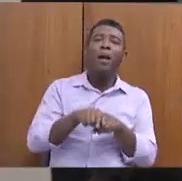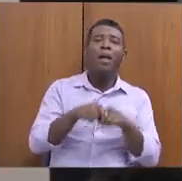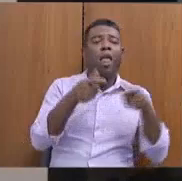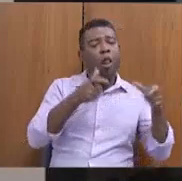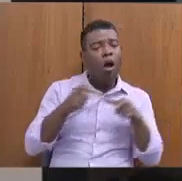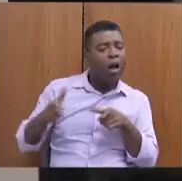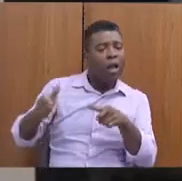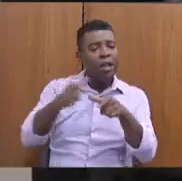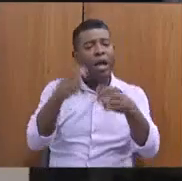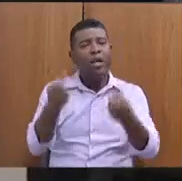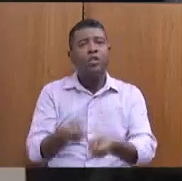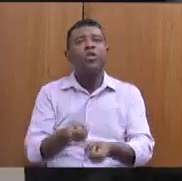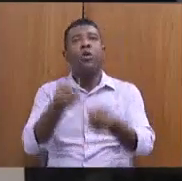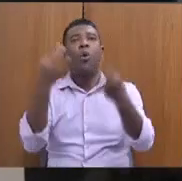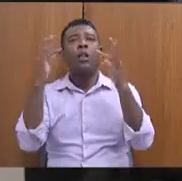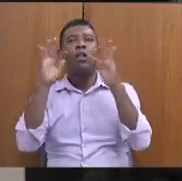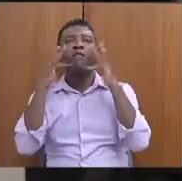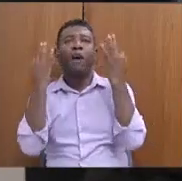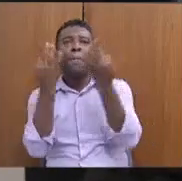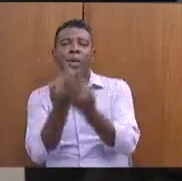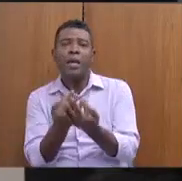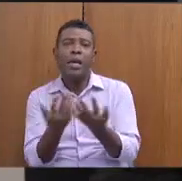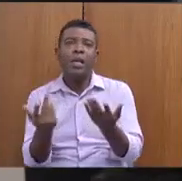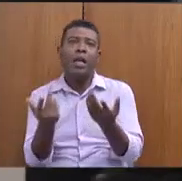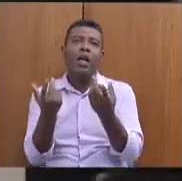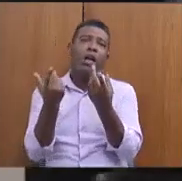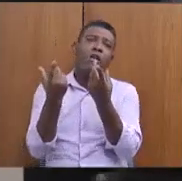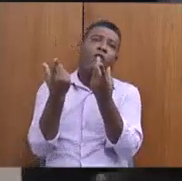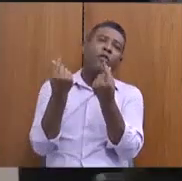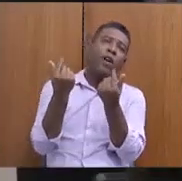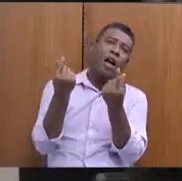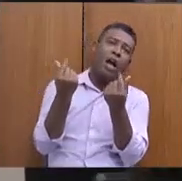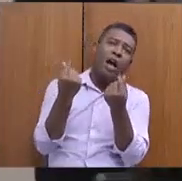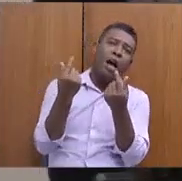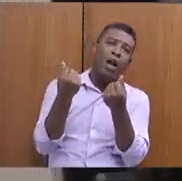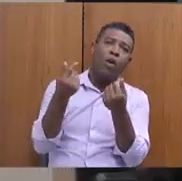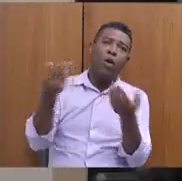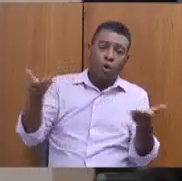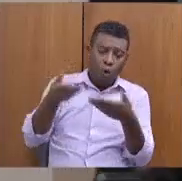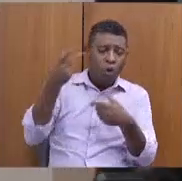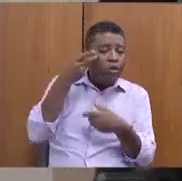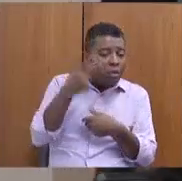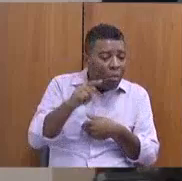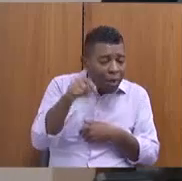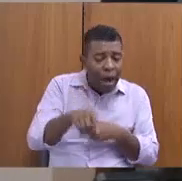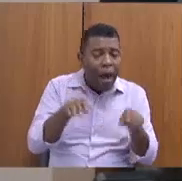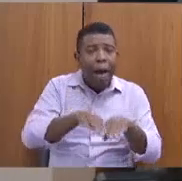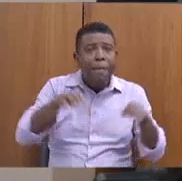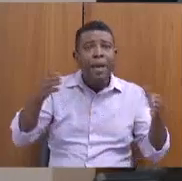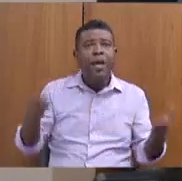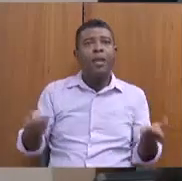famílias afetadas, o valor que hoje dispõe para a mesa para solucionar esses conflitos.